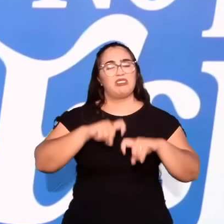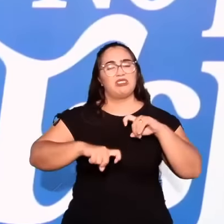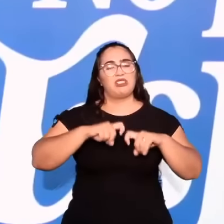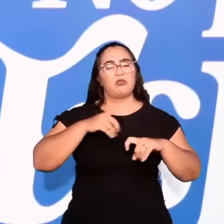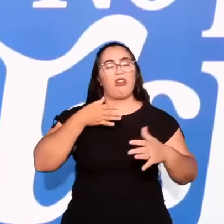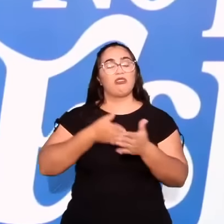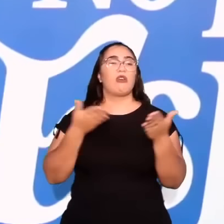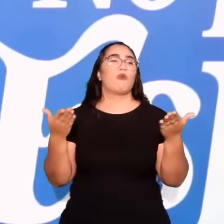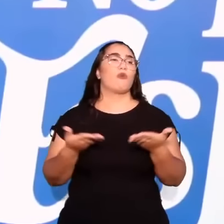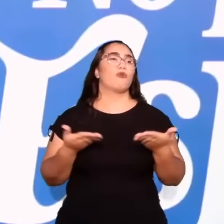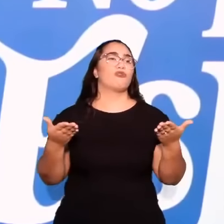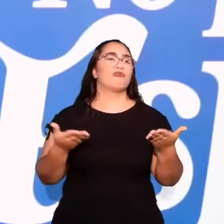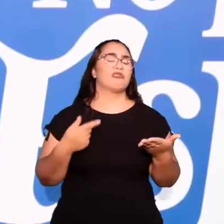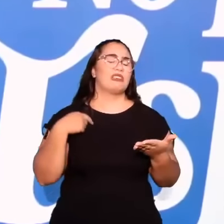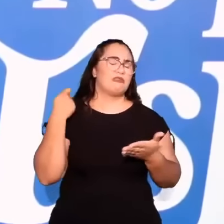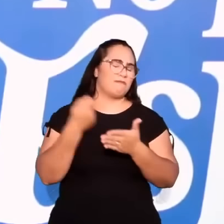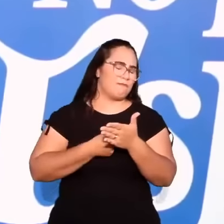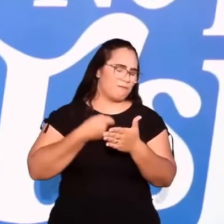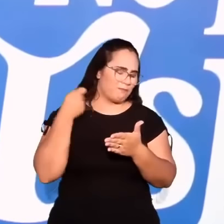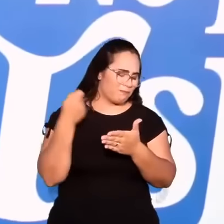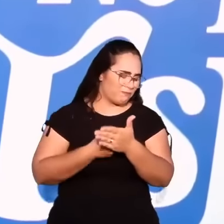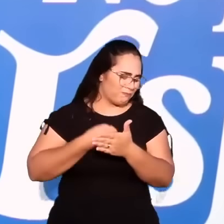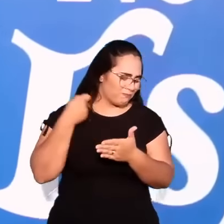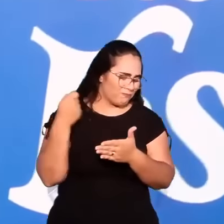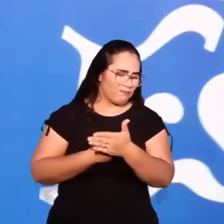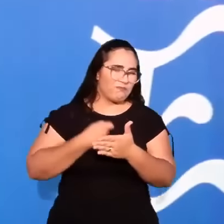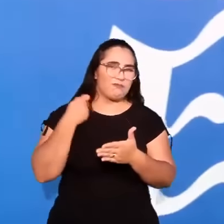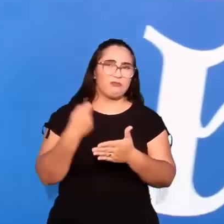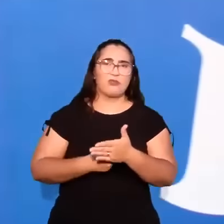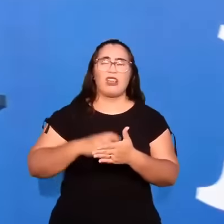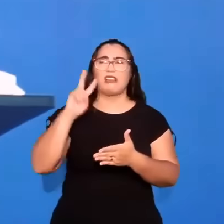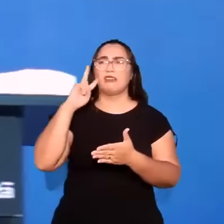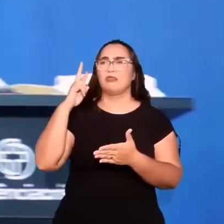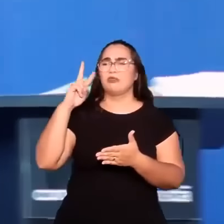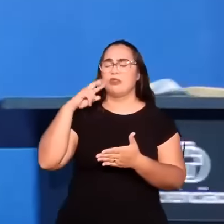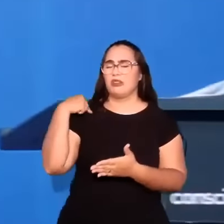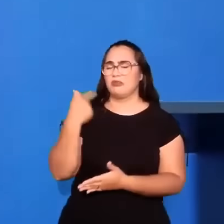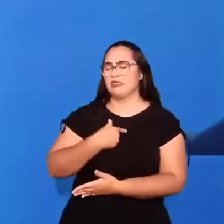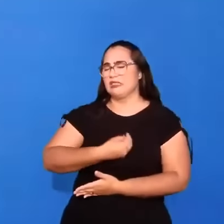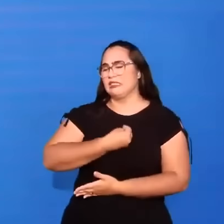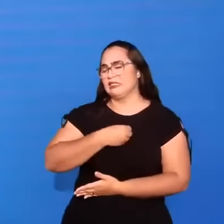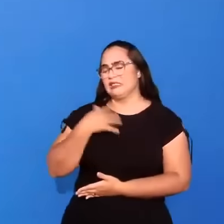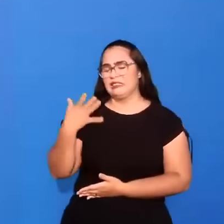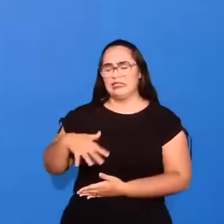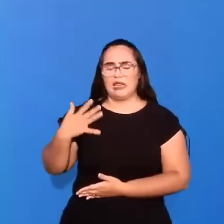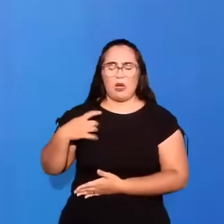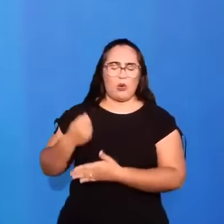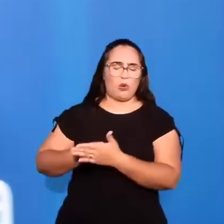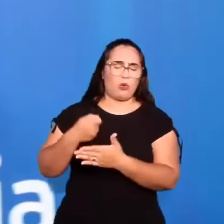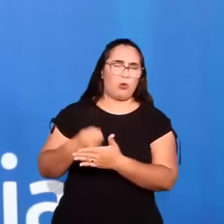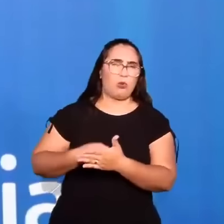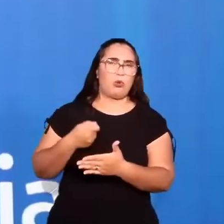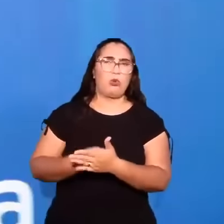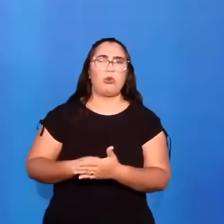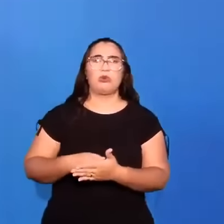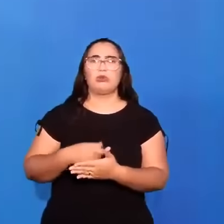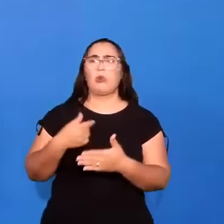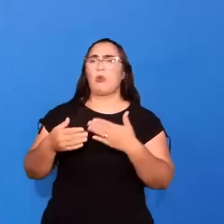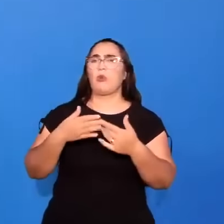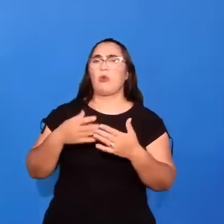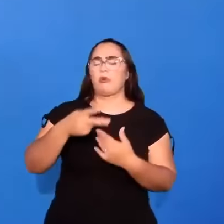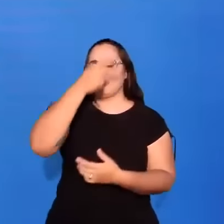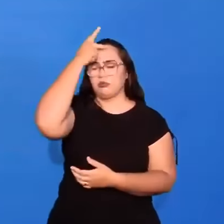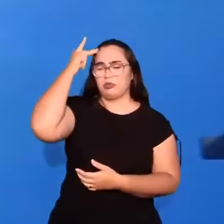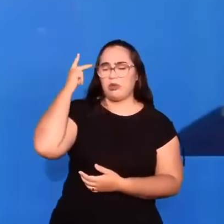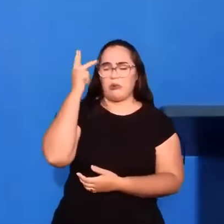hoje. Eu luto com ela. é a história da nossa vida. Não há John Piper. John MacArthur. Não